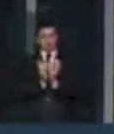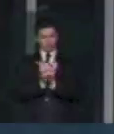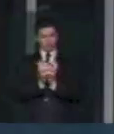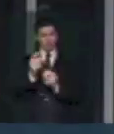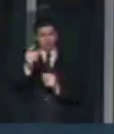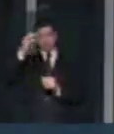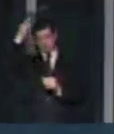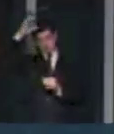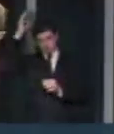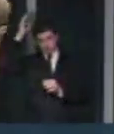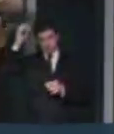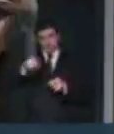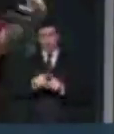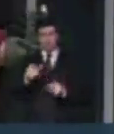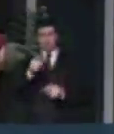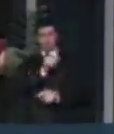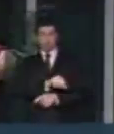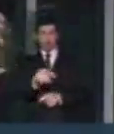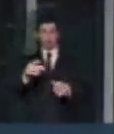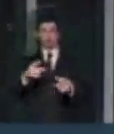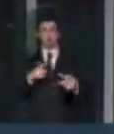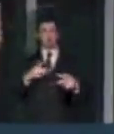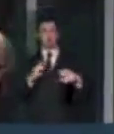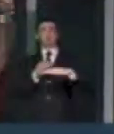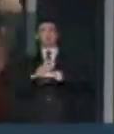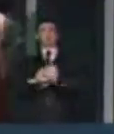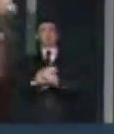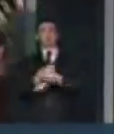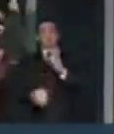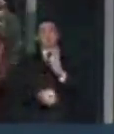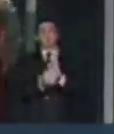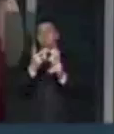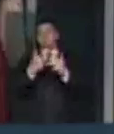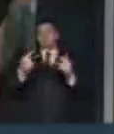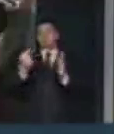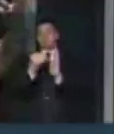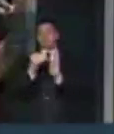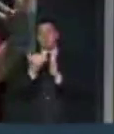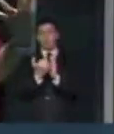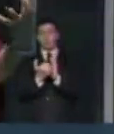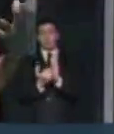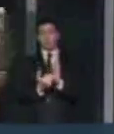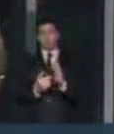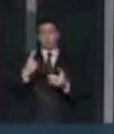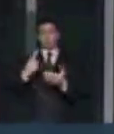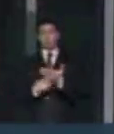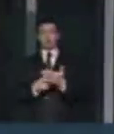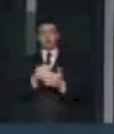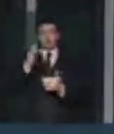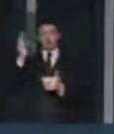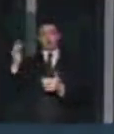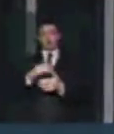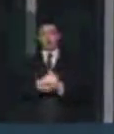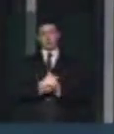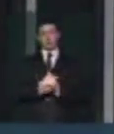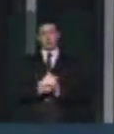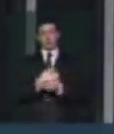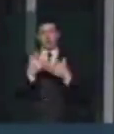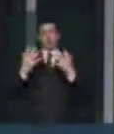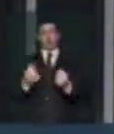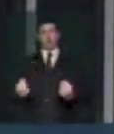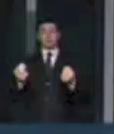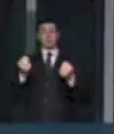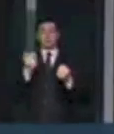Santo terem transigido para muitos pontos do acordo de distribuição futura, não pode aceitar a